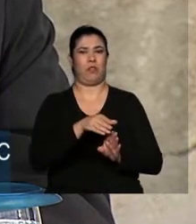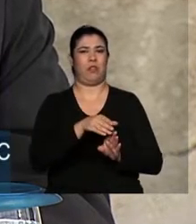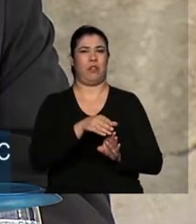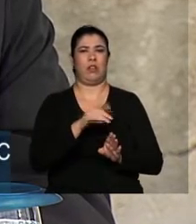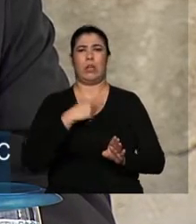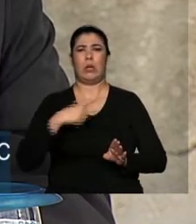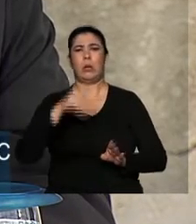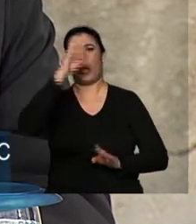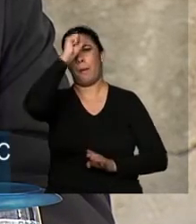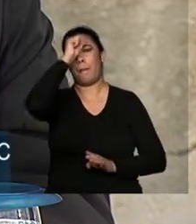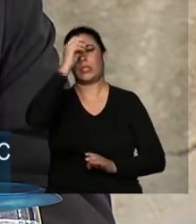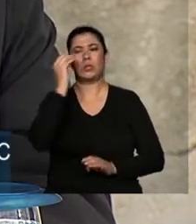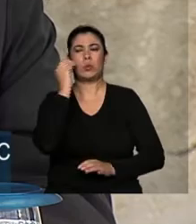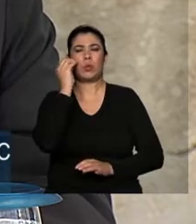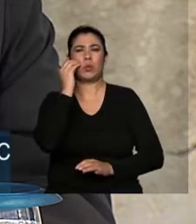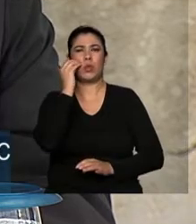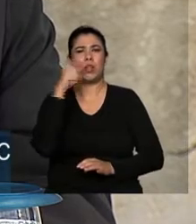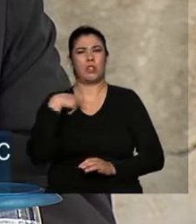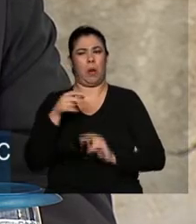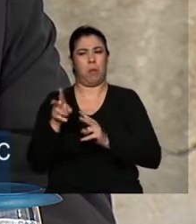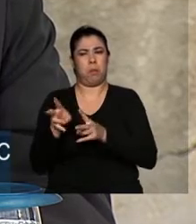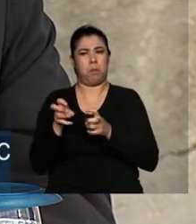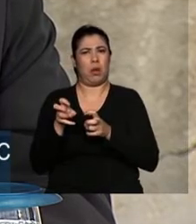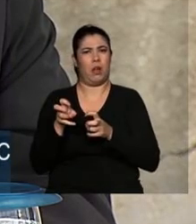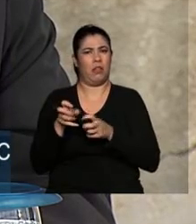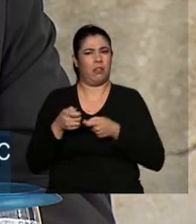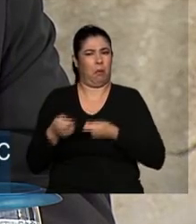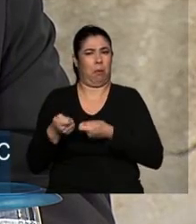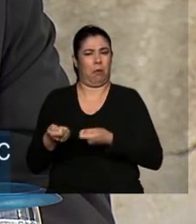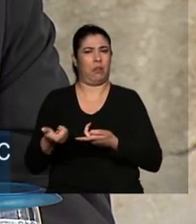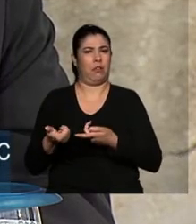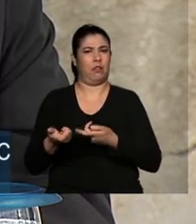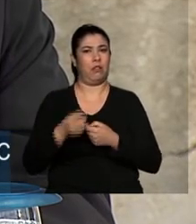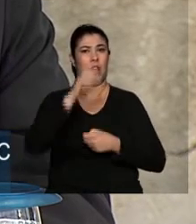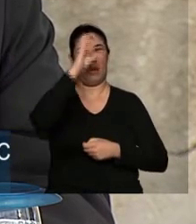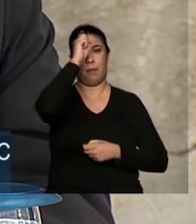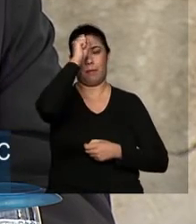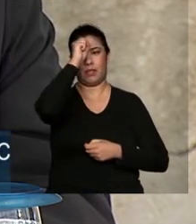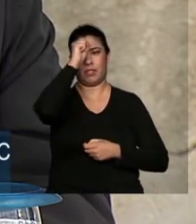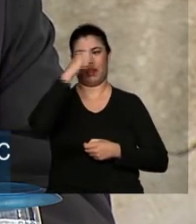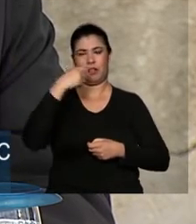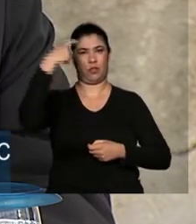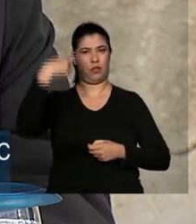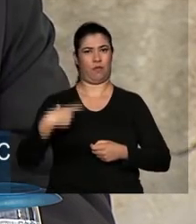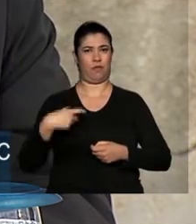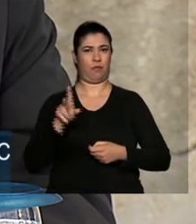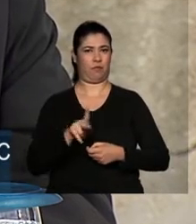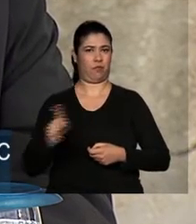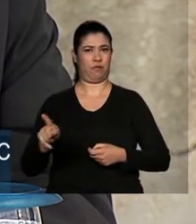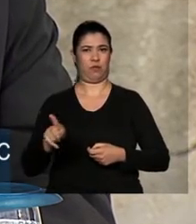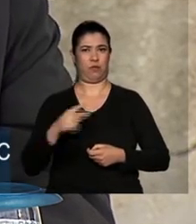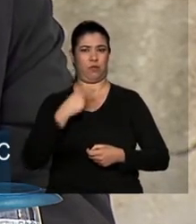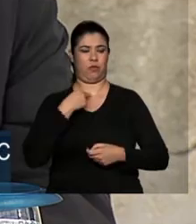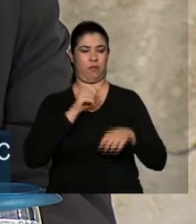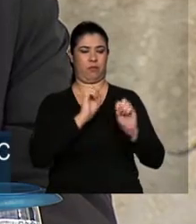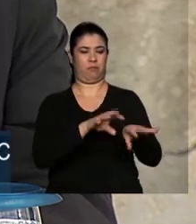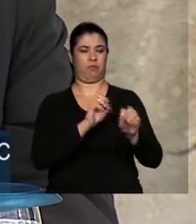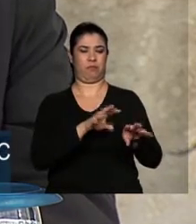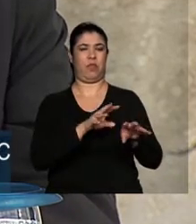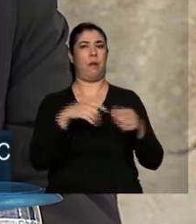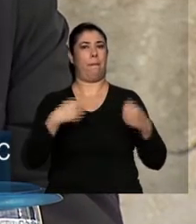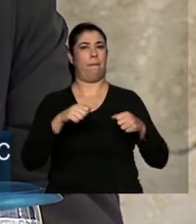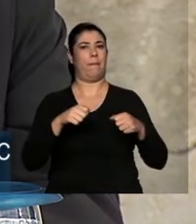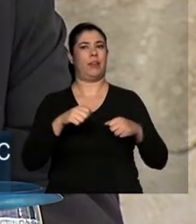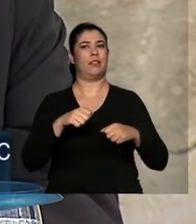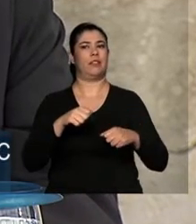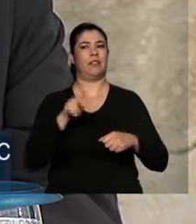aprendizagem empírica. Isso é exploração. A aprendizagem não pode prescindir do professor. Então, a iniciativa